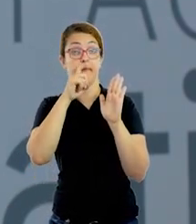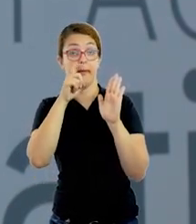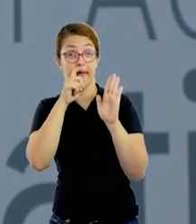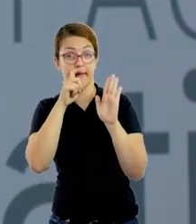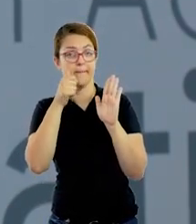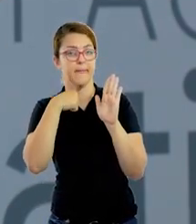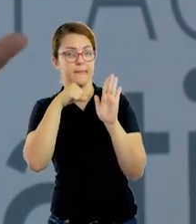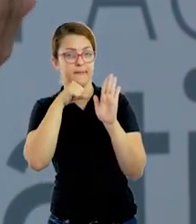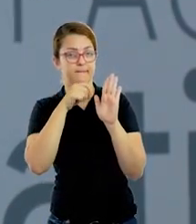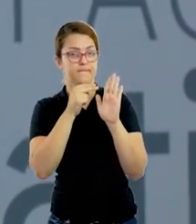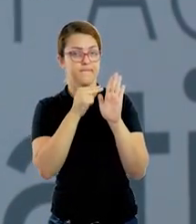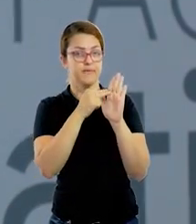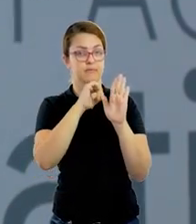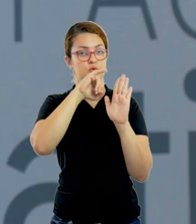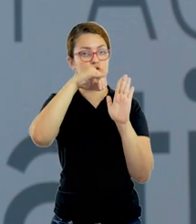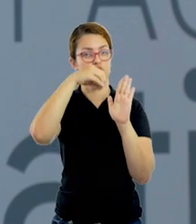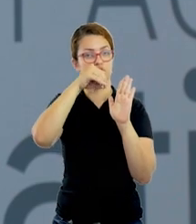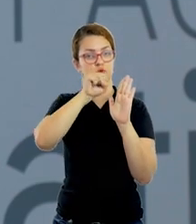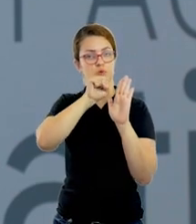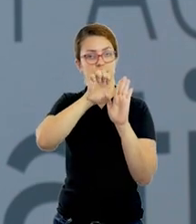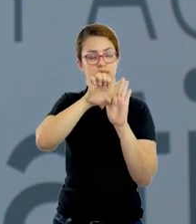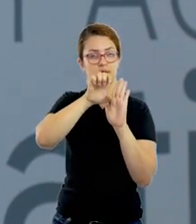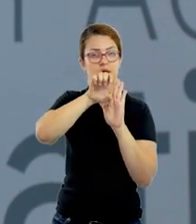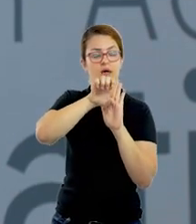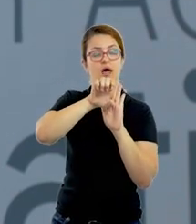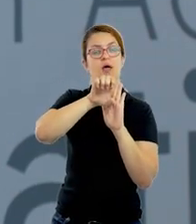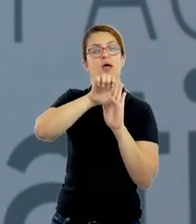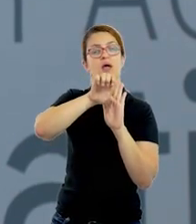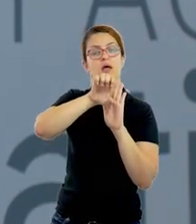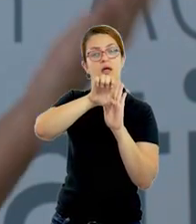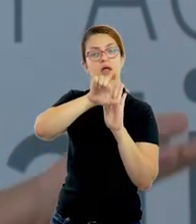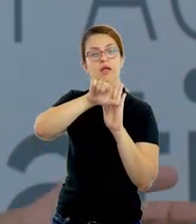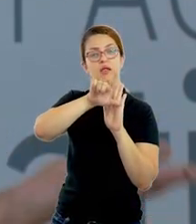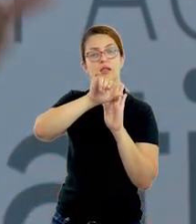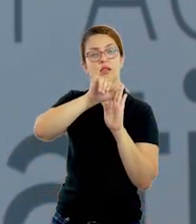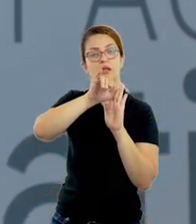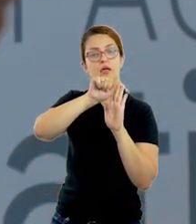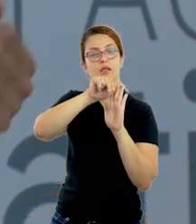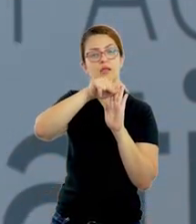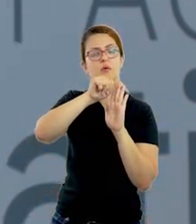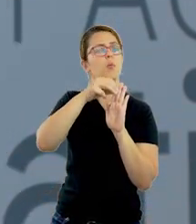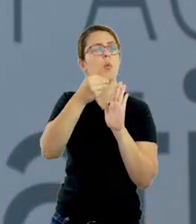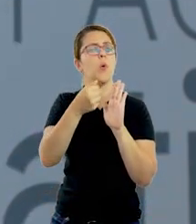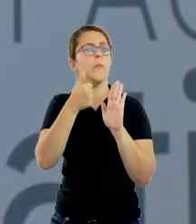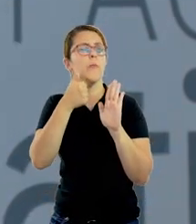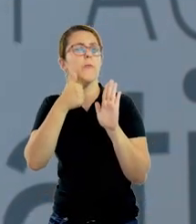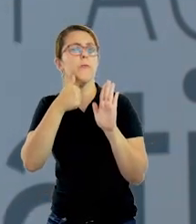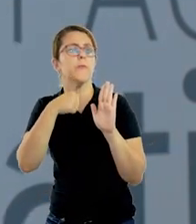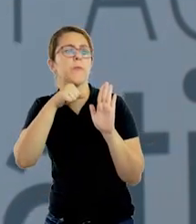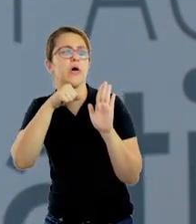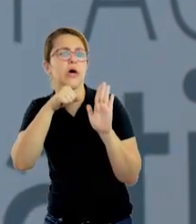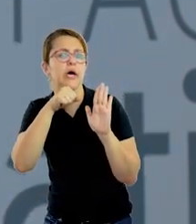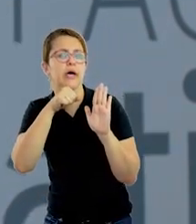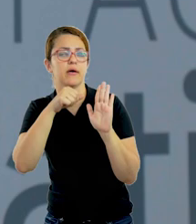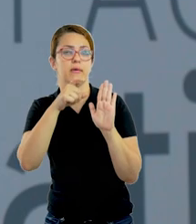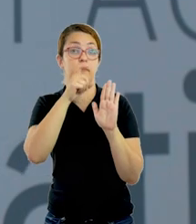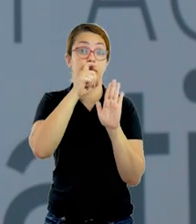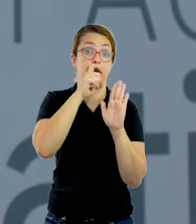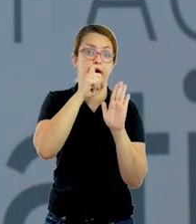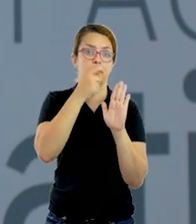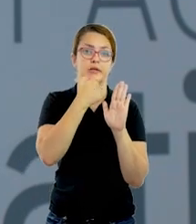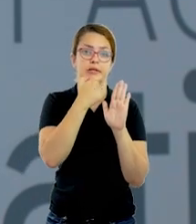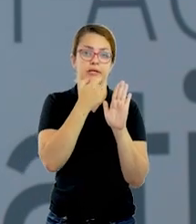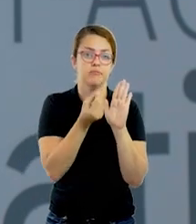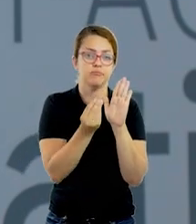dos meus pais. Por exemplo, José e Eliane. Mas como é que é pai e mãe em inglês? Ah, então vamos lá.